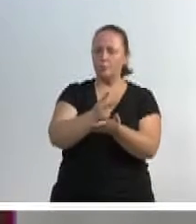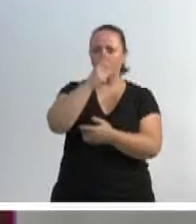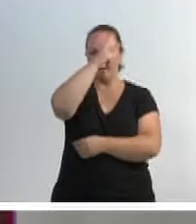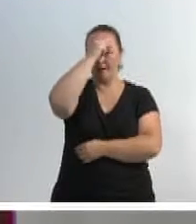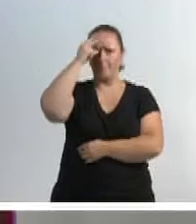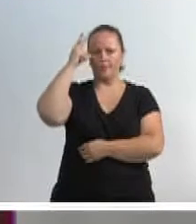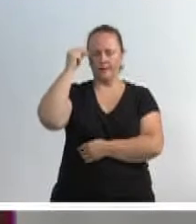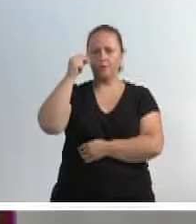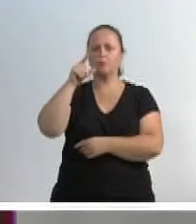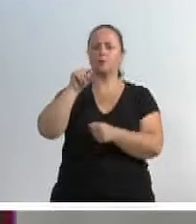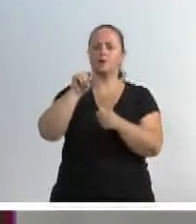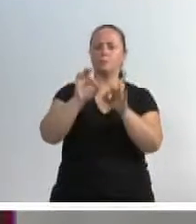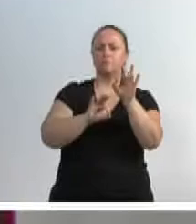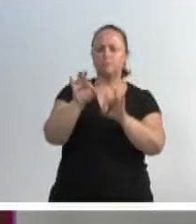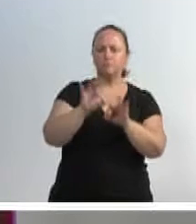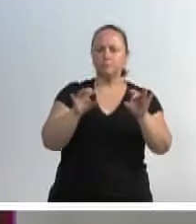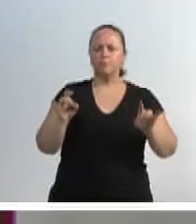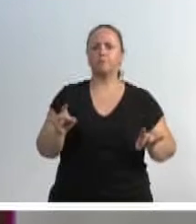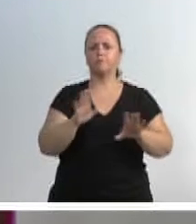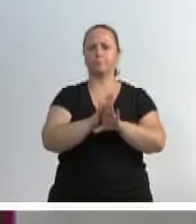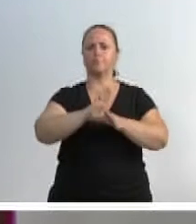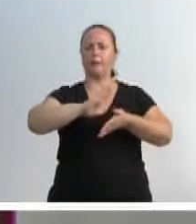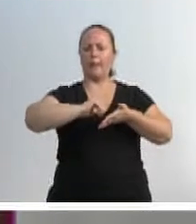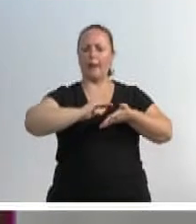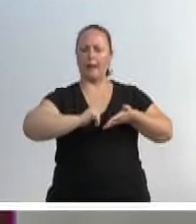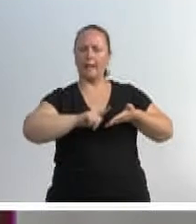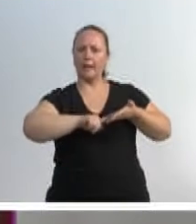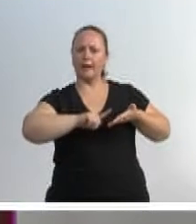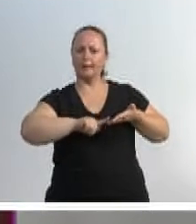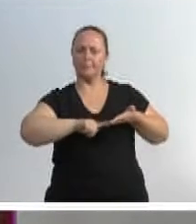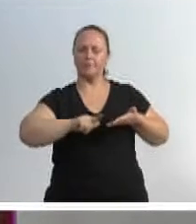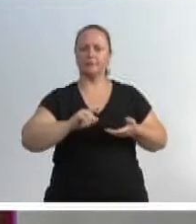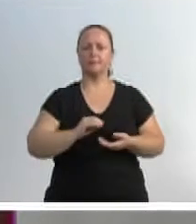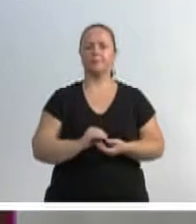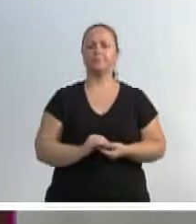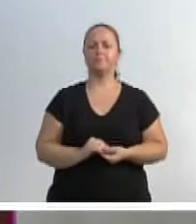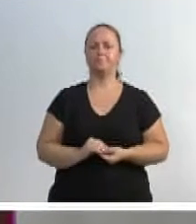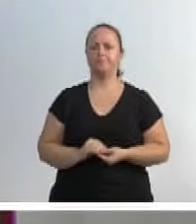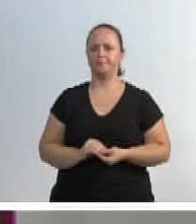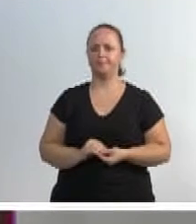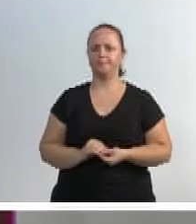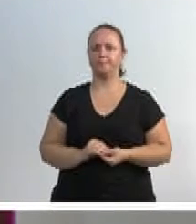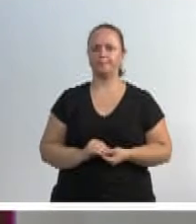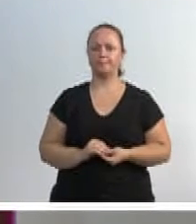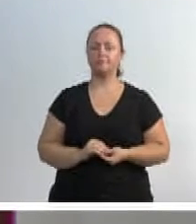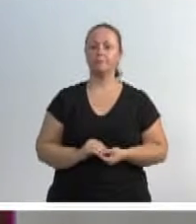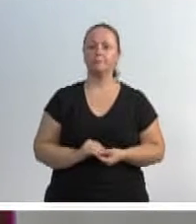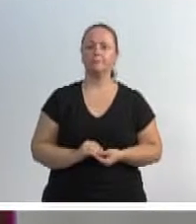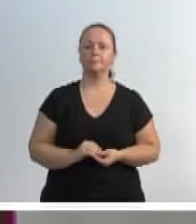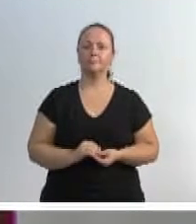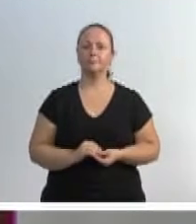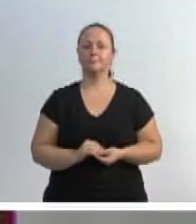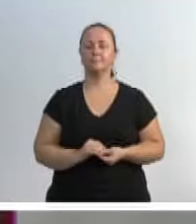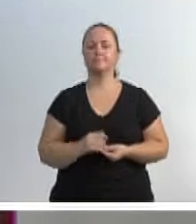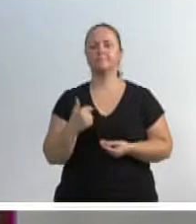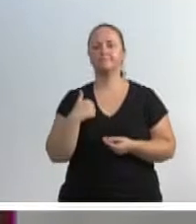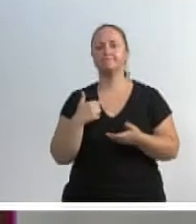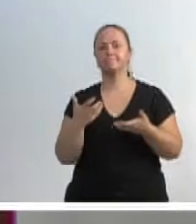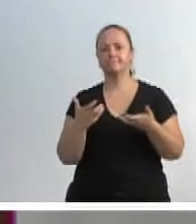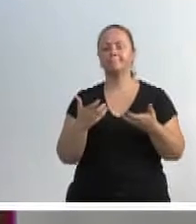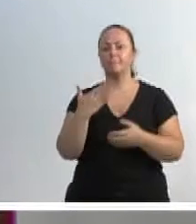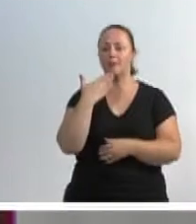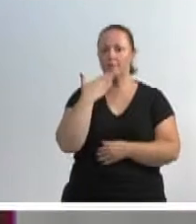fazer com que esta limpeza aconteça. Eu quero aqui pedir para que o governo